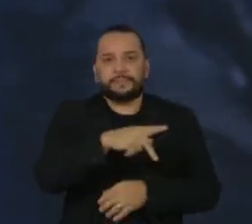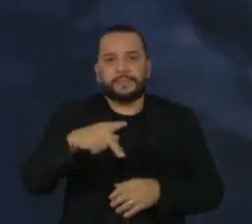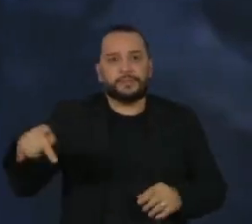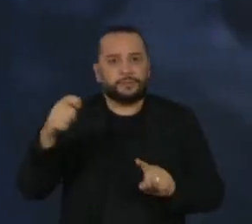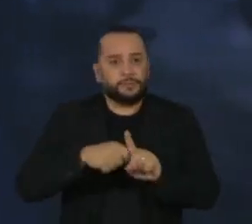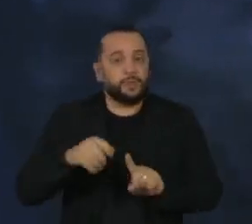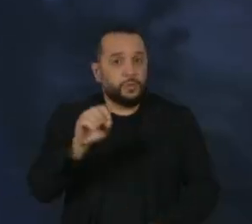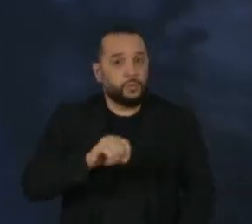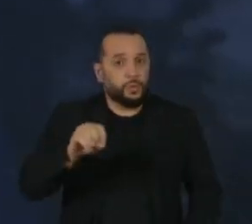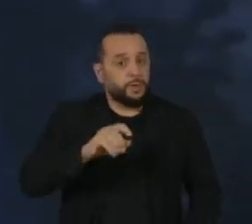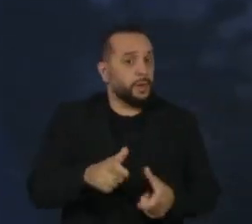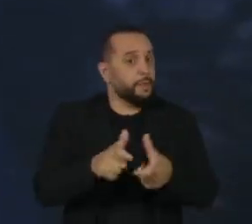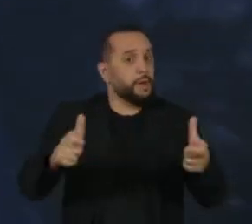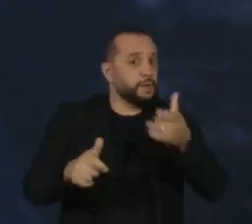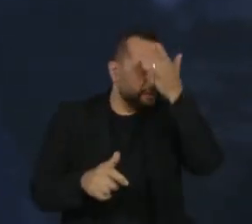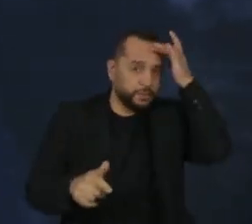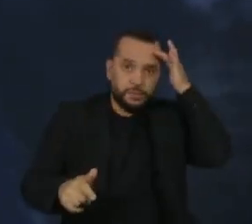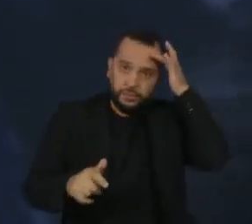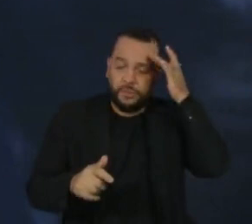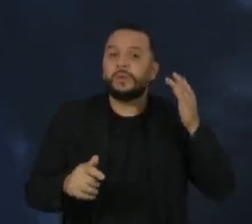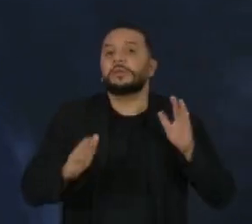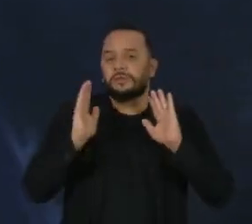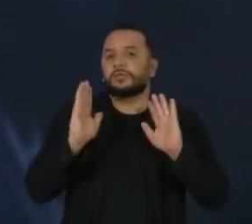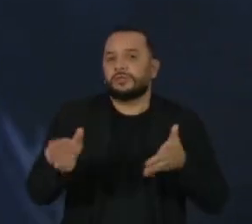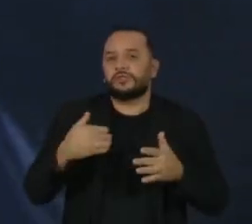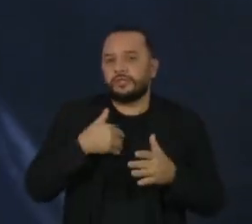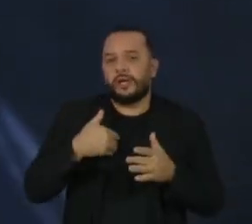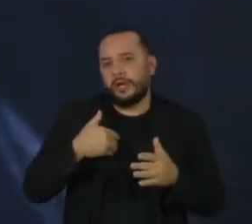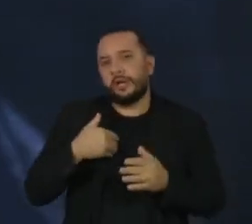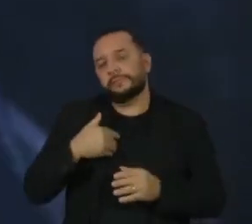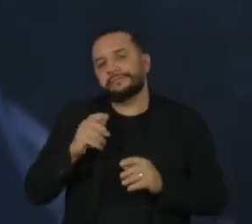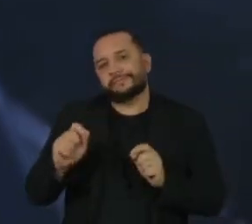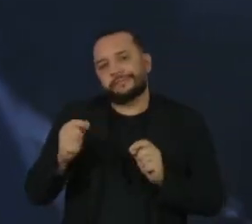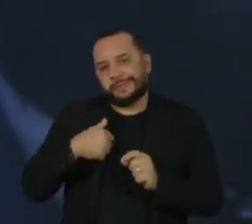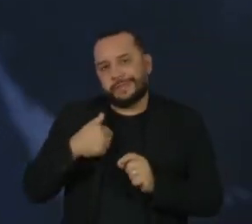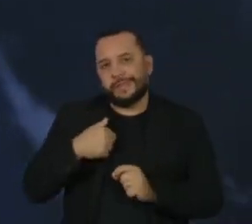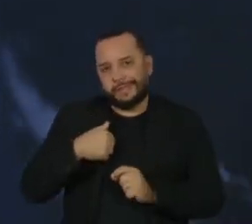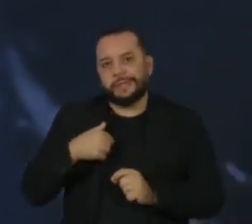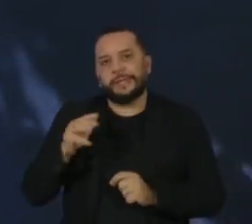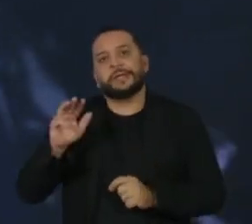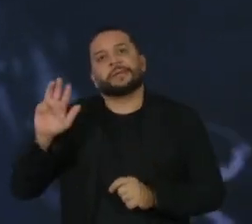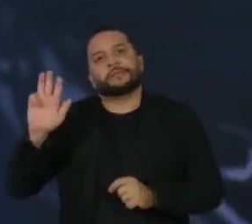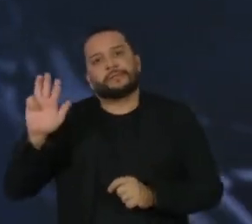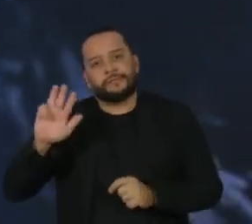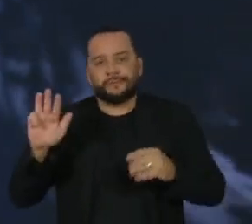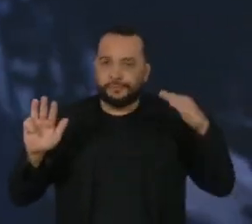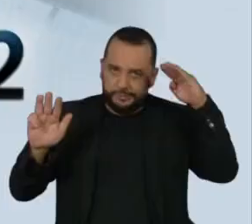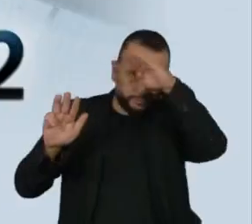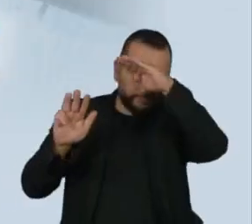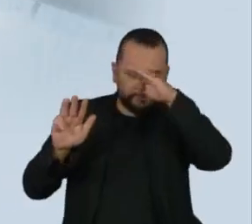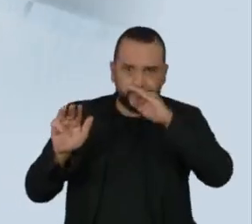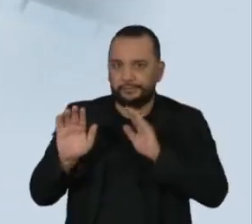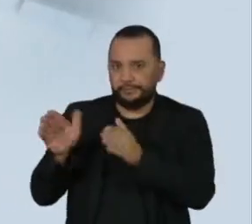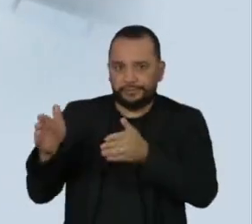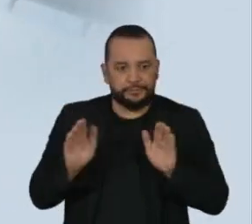outubro. A maioria dos eleitores segue concentrada entre os dois primeiros colocados, Lula e Bolsonaro.